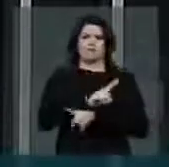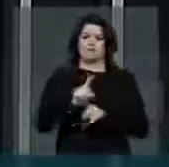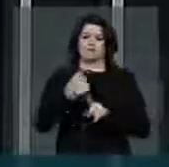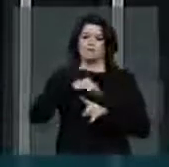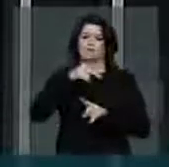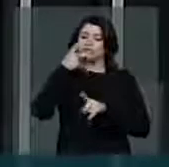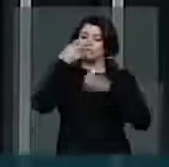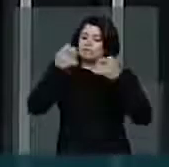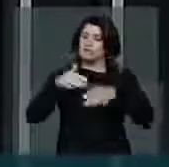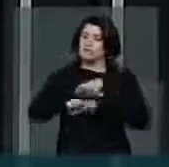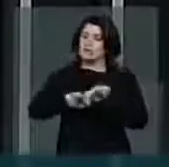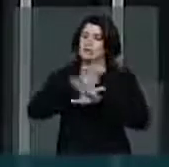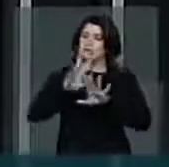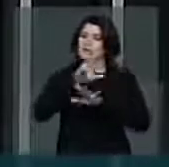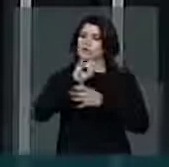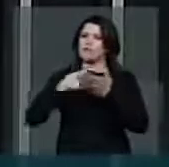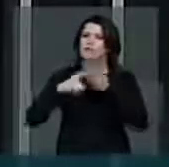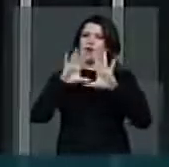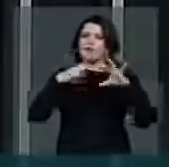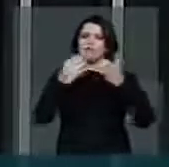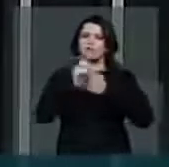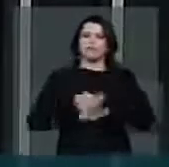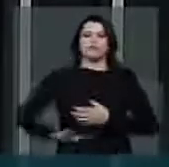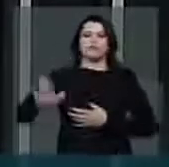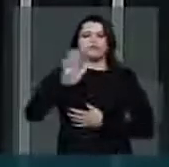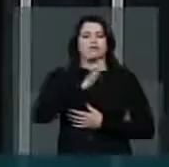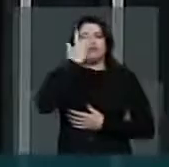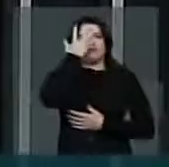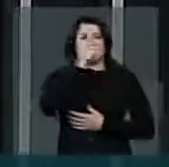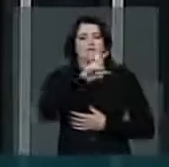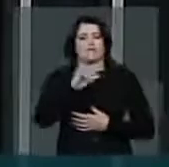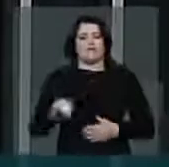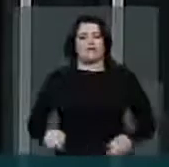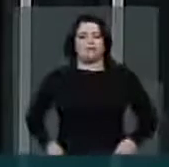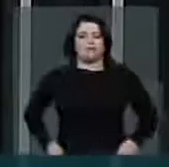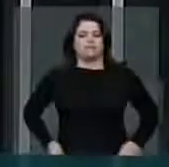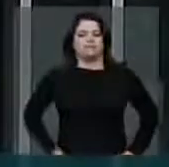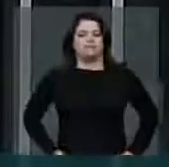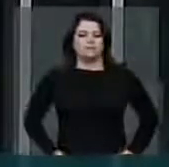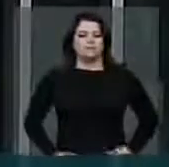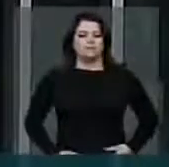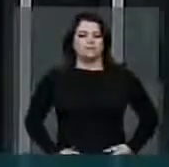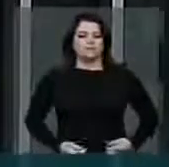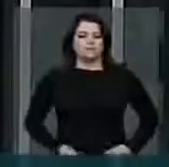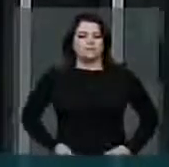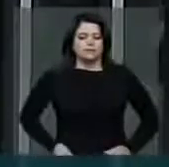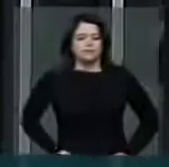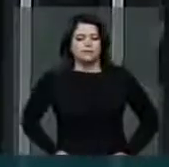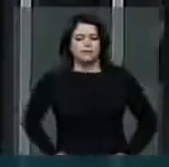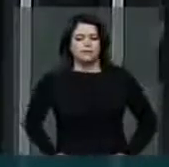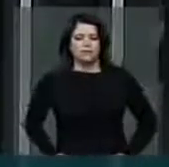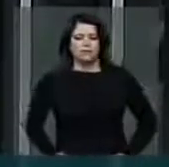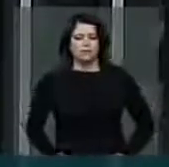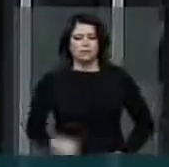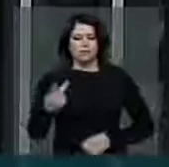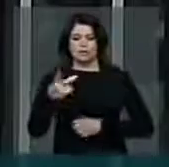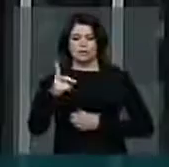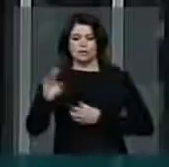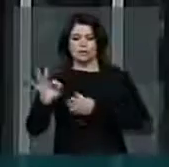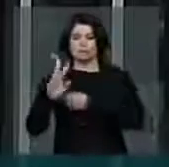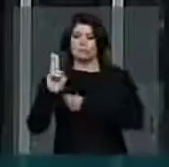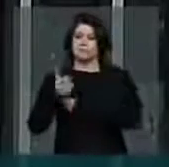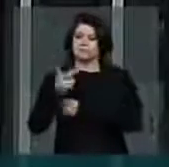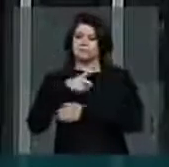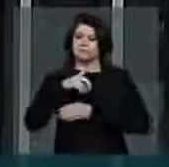e vamos deixar claro aqui na convenção nacional do nosso partido amanhã, é que o PDT, mesmo tendo um ministro do